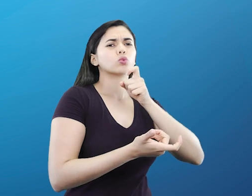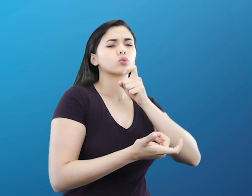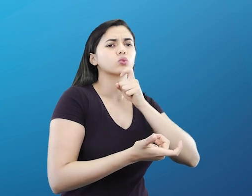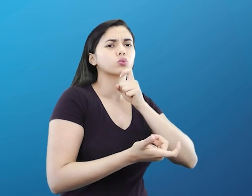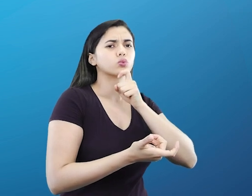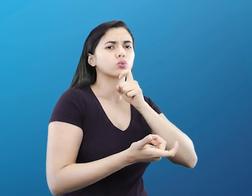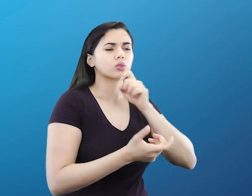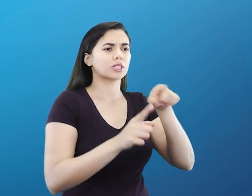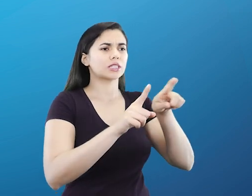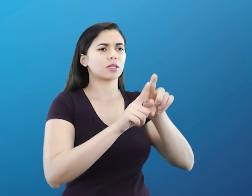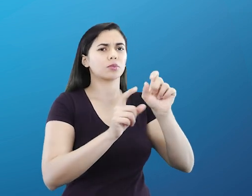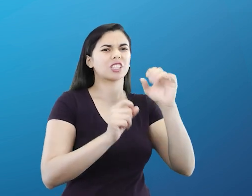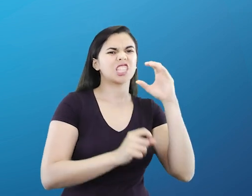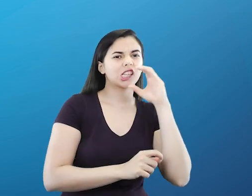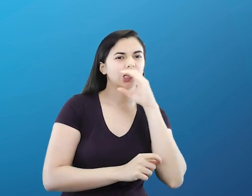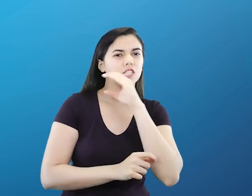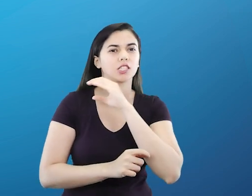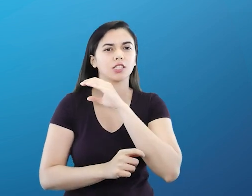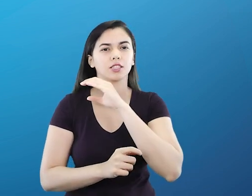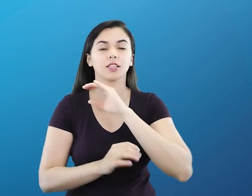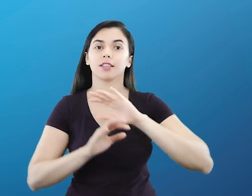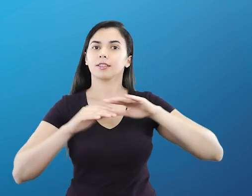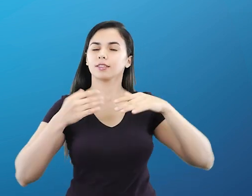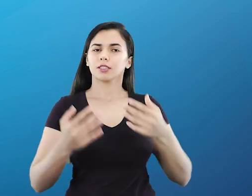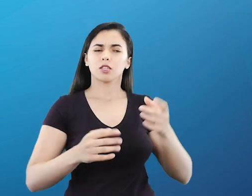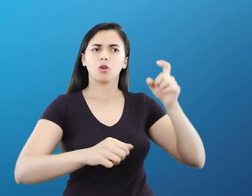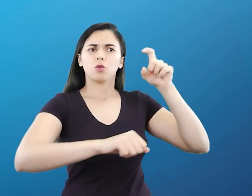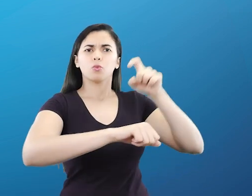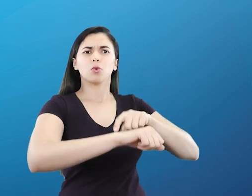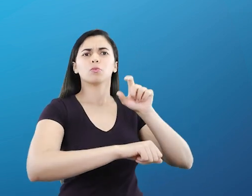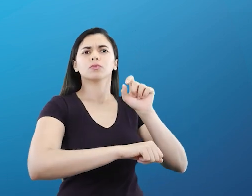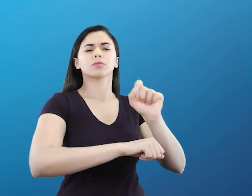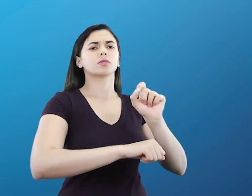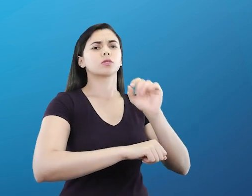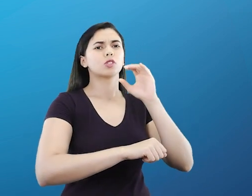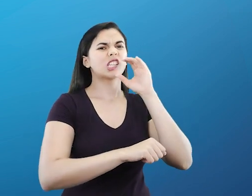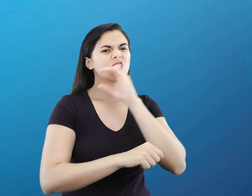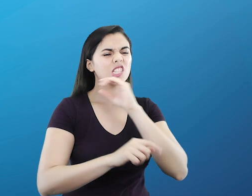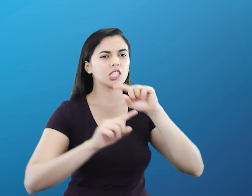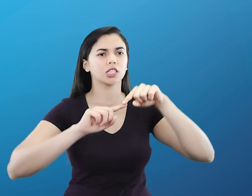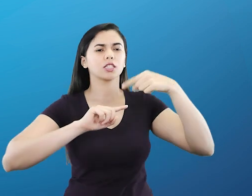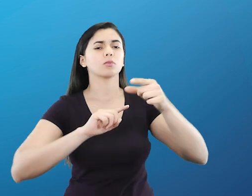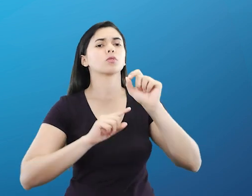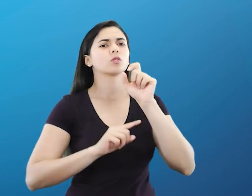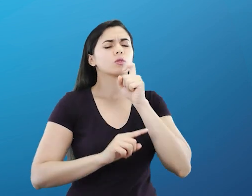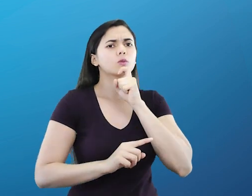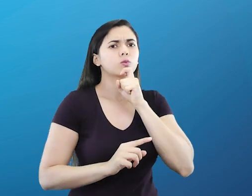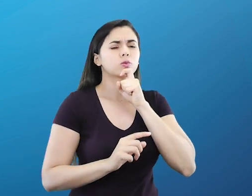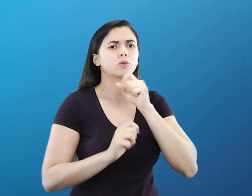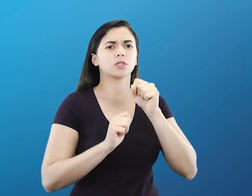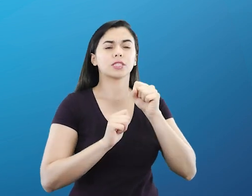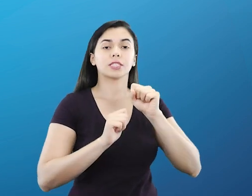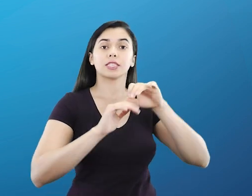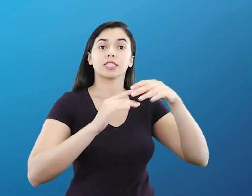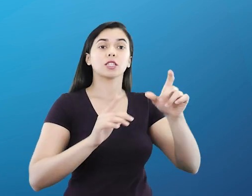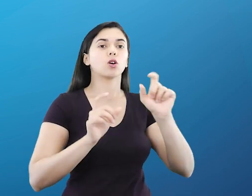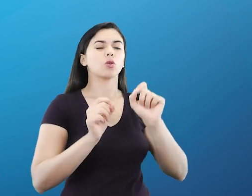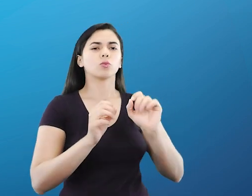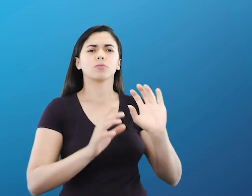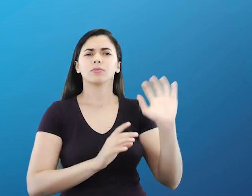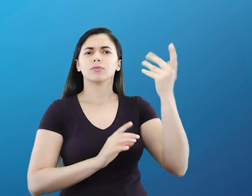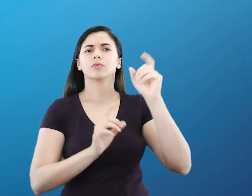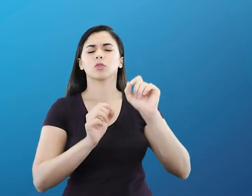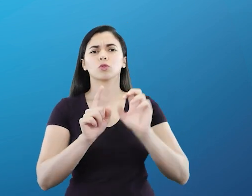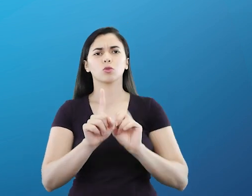e aquecimento. Depois de um momento de aquecimento, houve um resfriamento e a liberação importante de